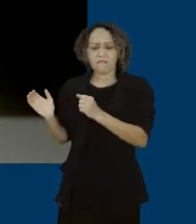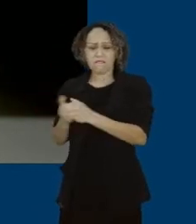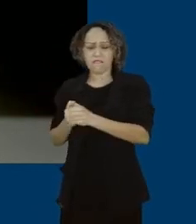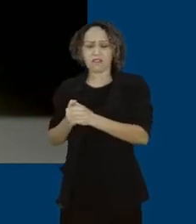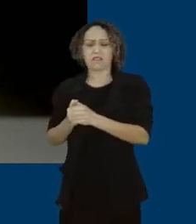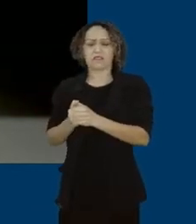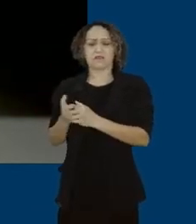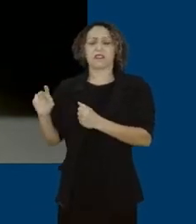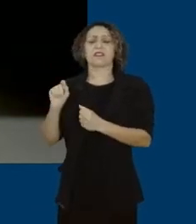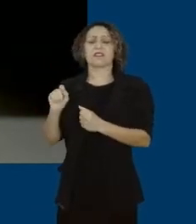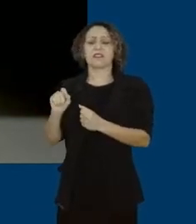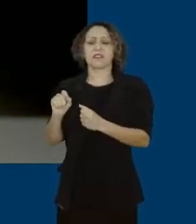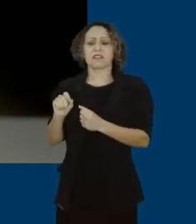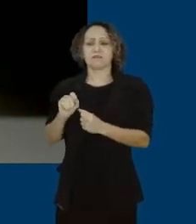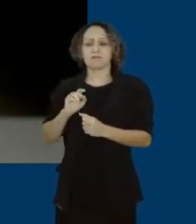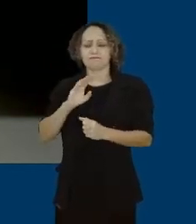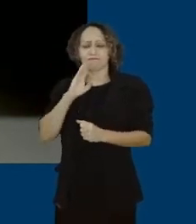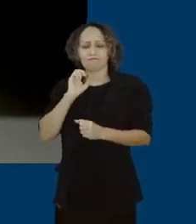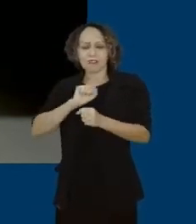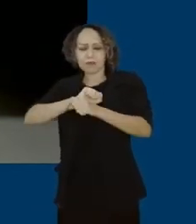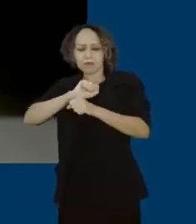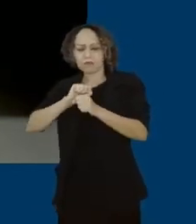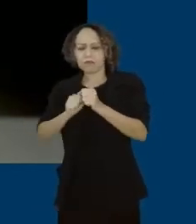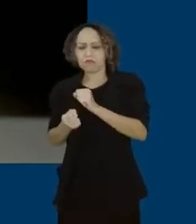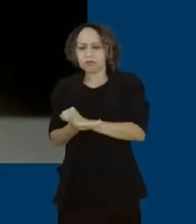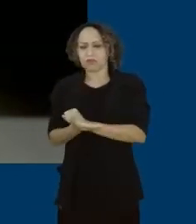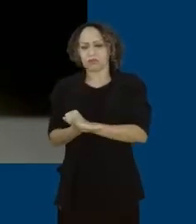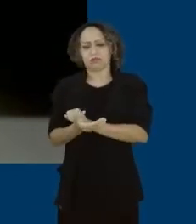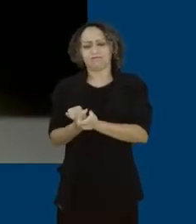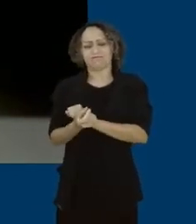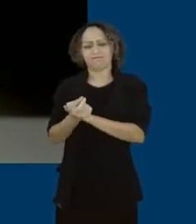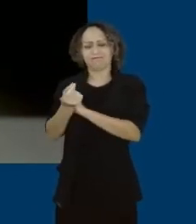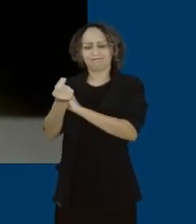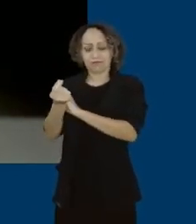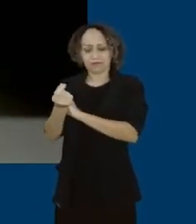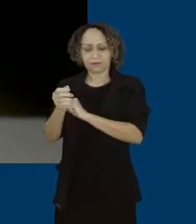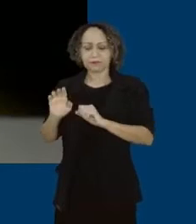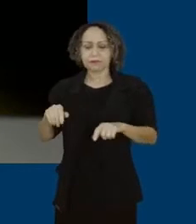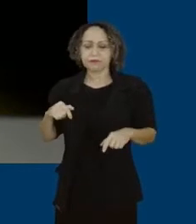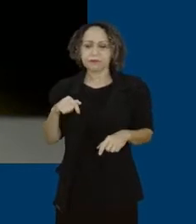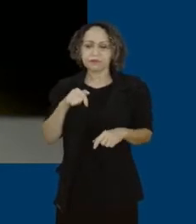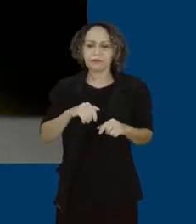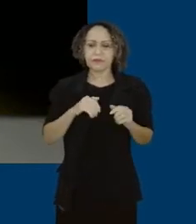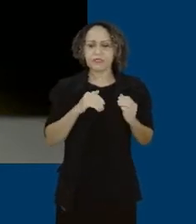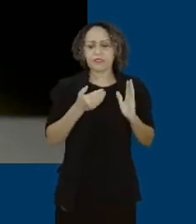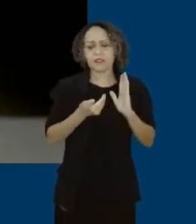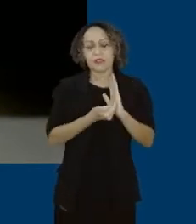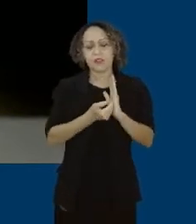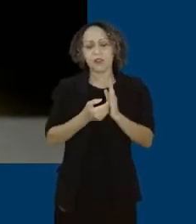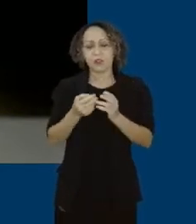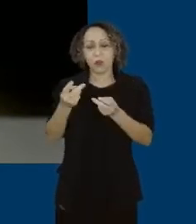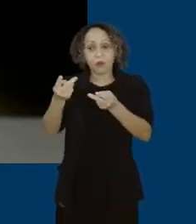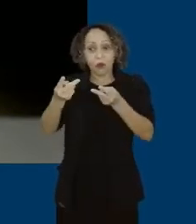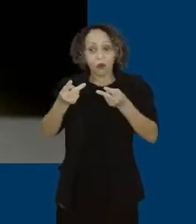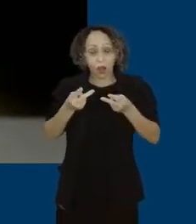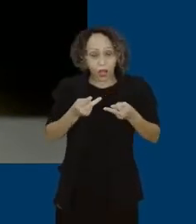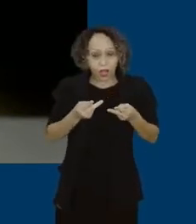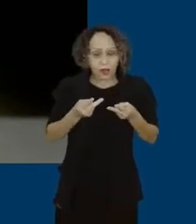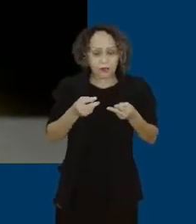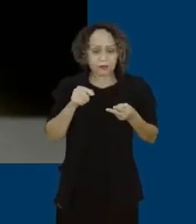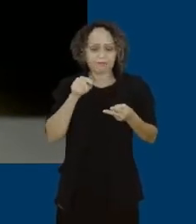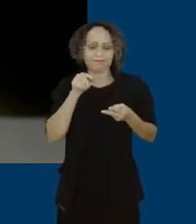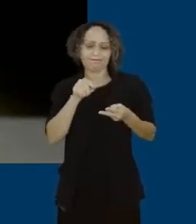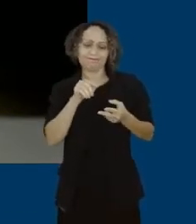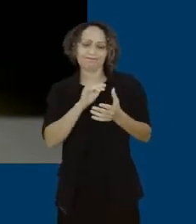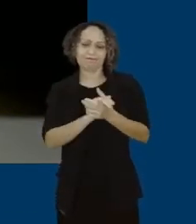requerimento para convocar o ministro Ciro Nogueira para vir aqui. Mas é evidente que a mesa, especialmente o presidente Arthur Lira,